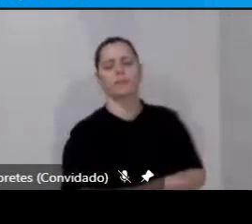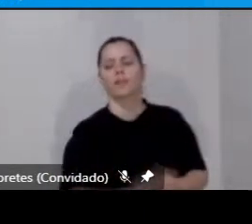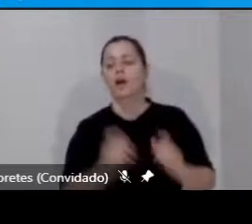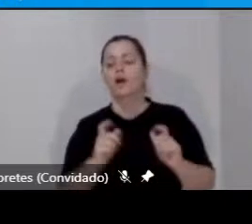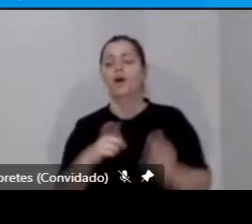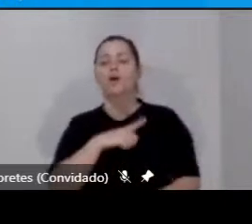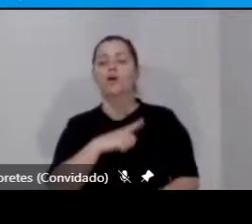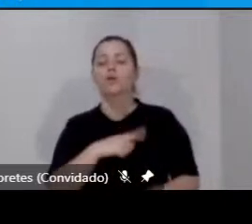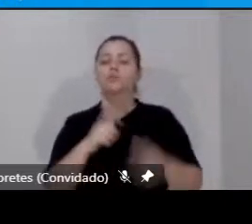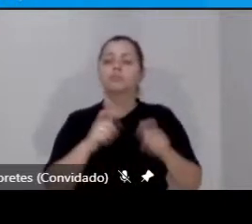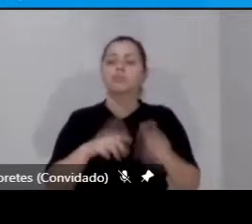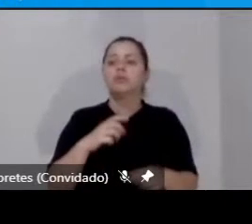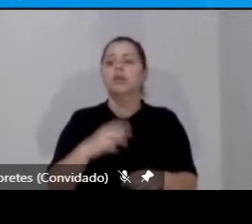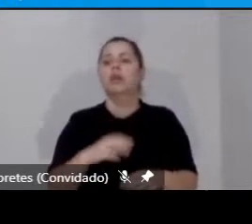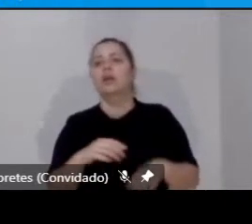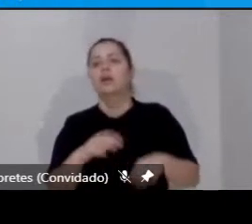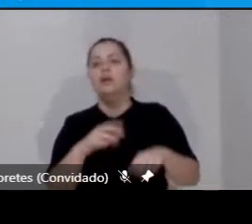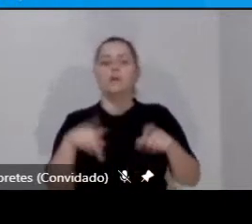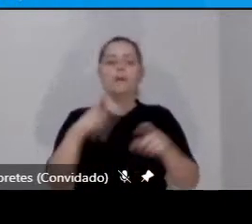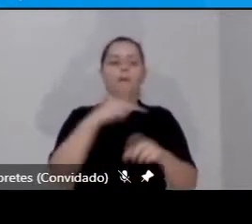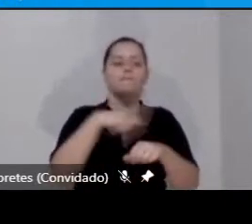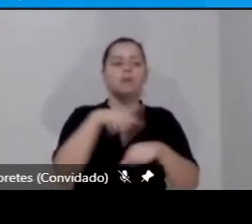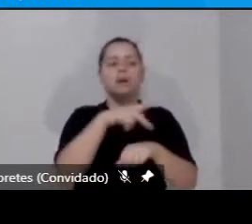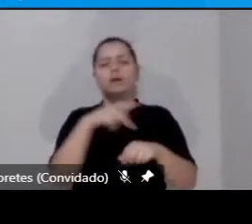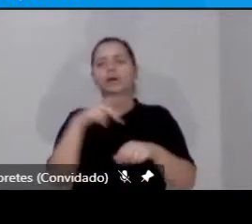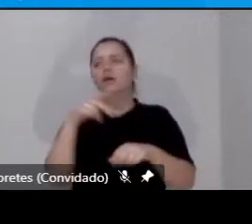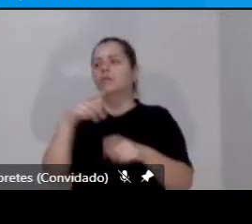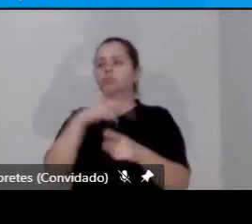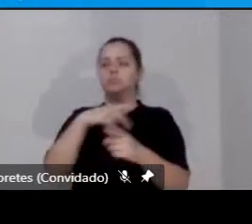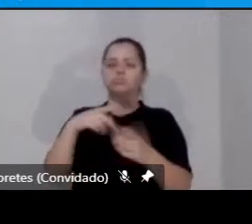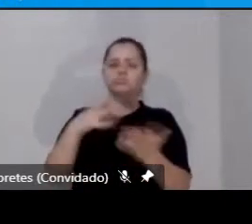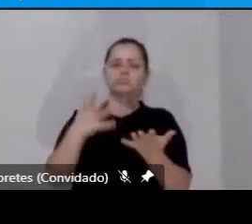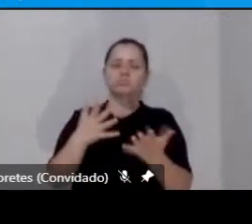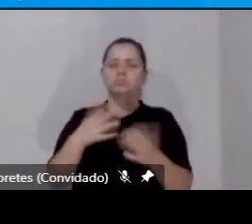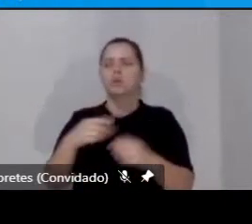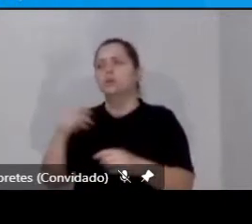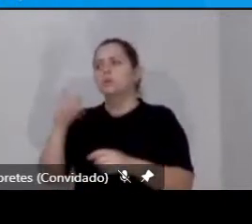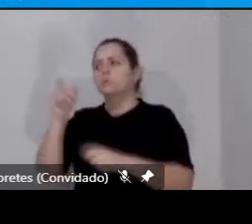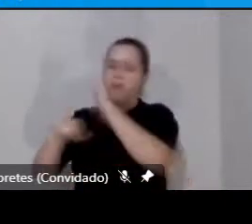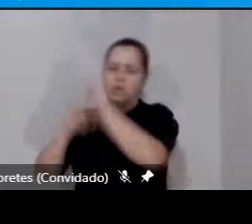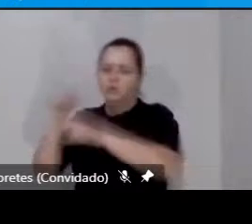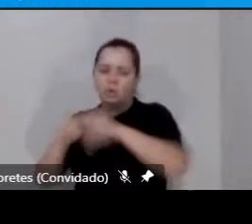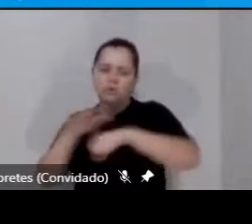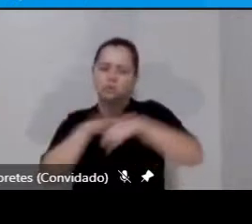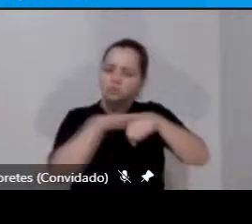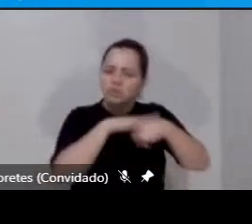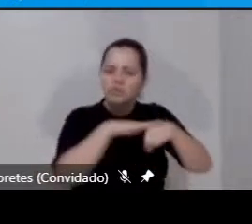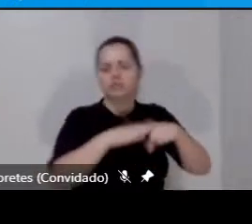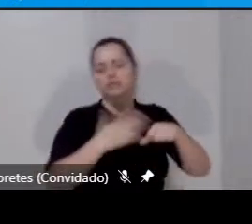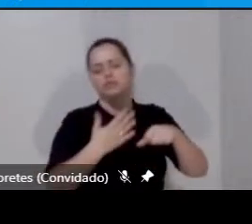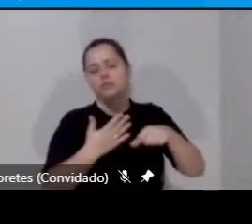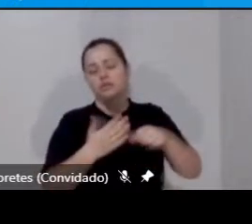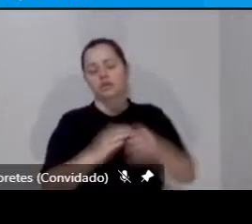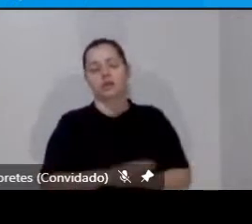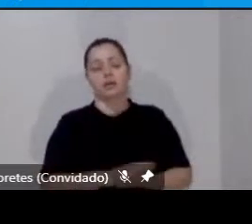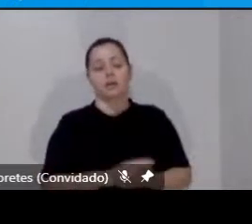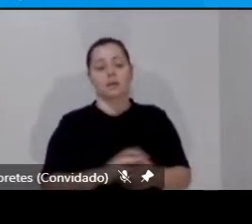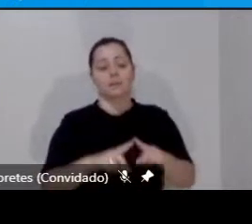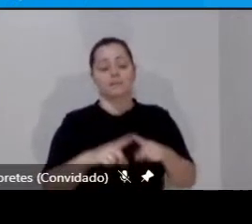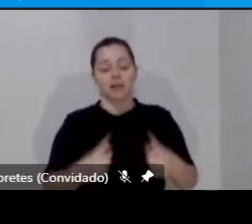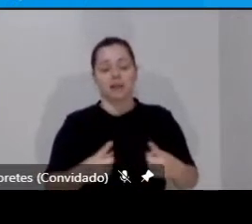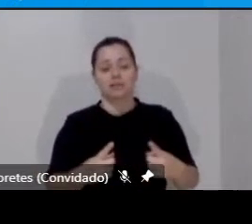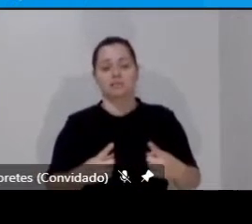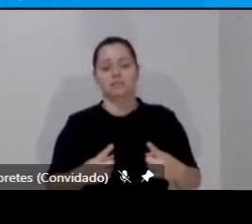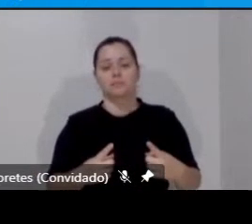batendo papo, desatento, andando mais devagar e você com pressa. Uns movimentam-se de